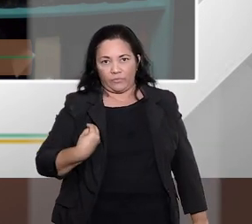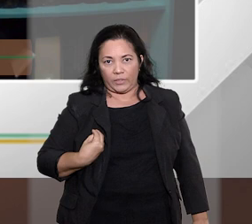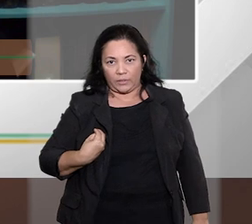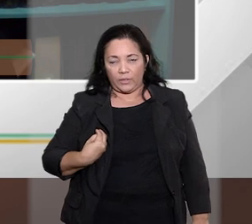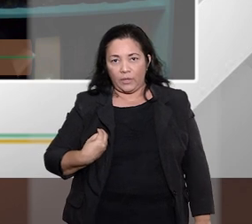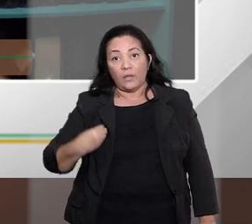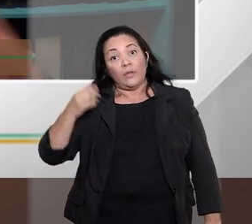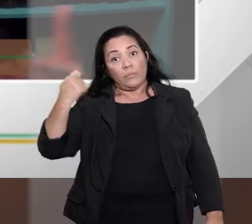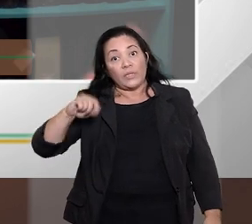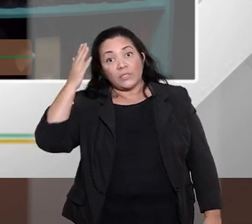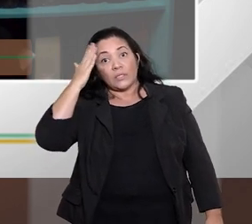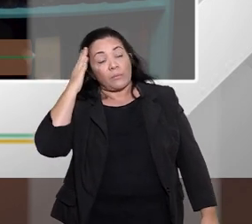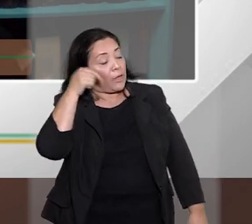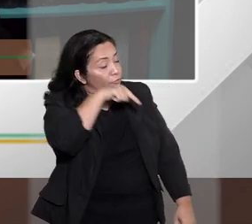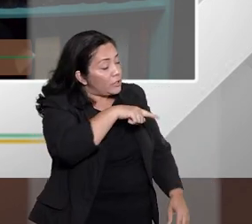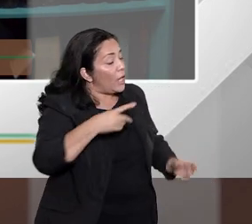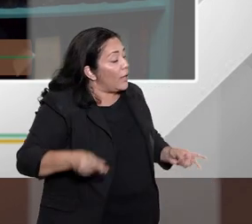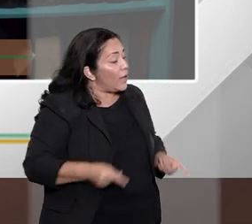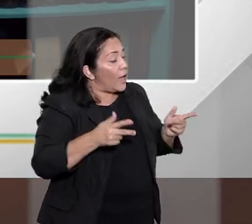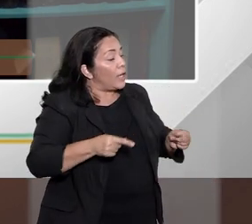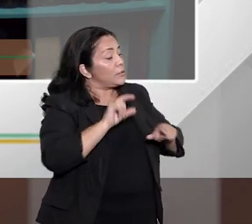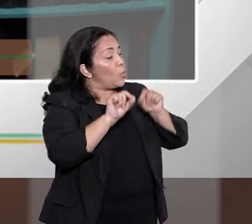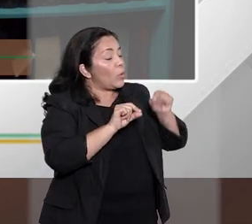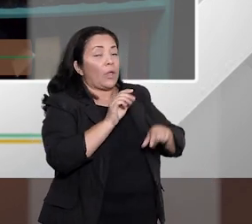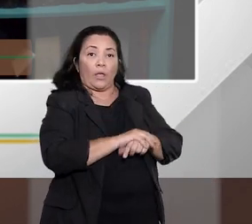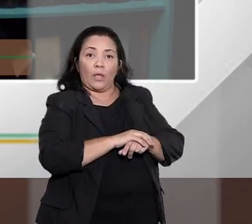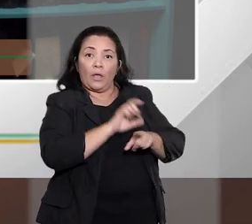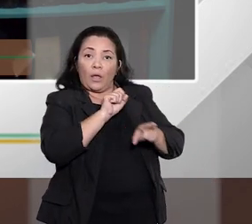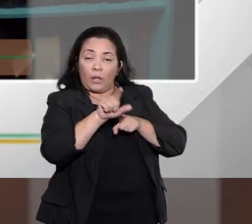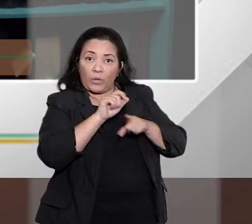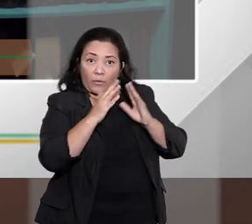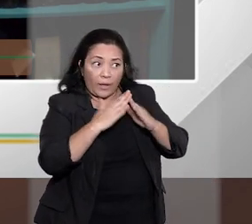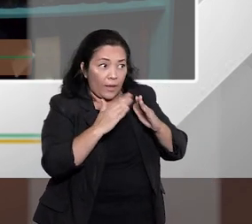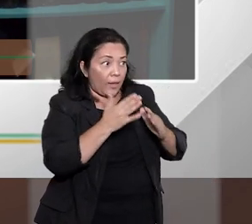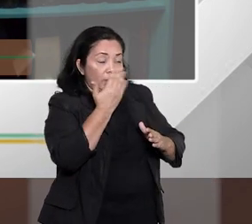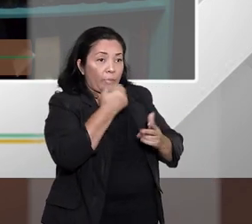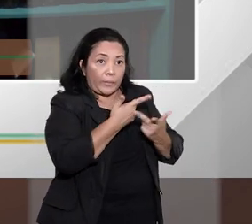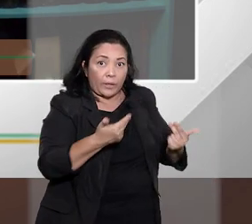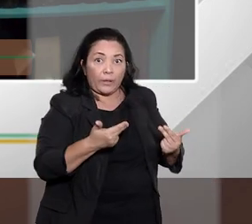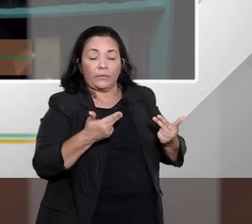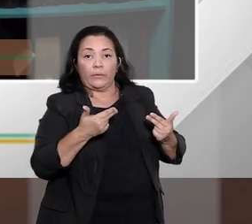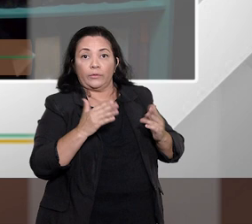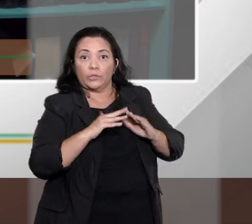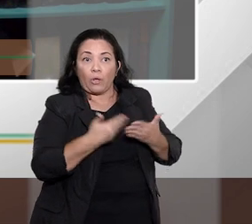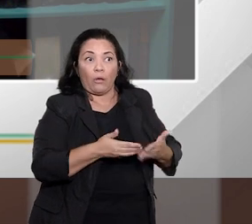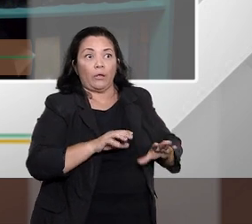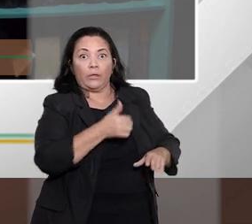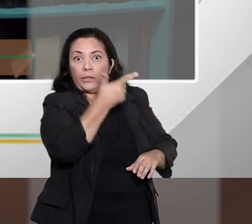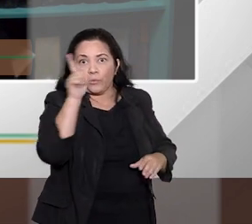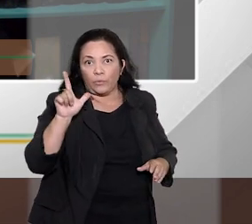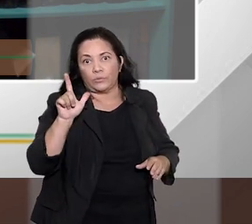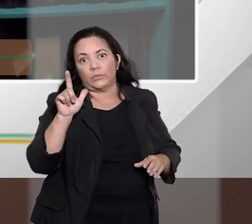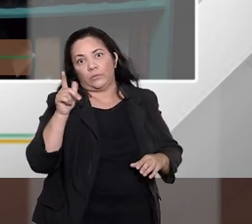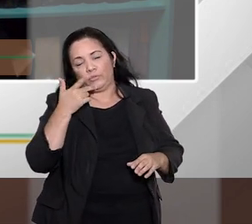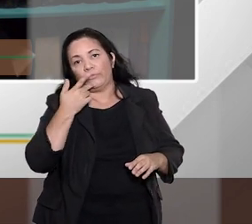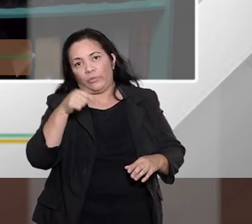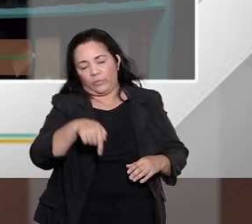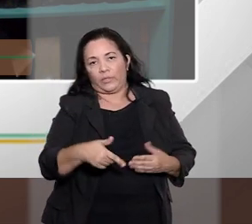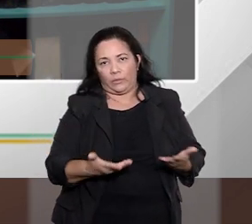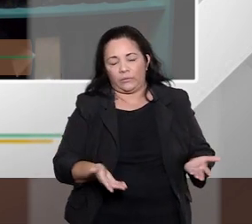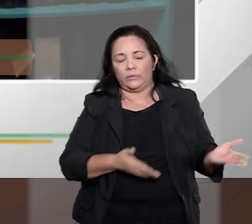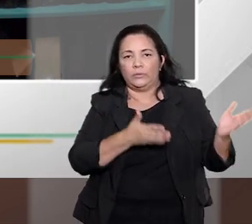o volume de gastos do consumidor e ele consegue fazer frente àquilo, como também tem a ver e essa é